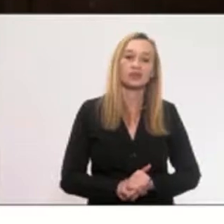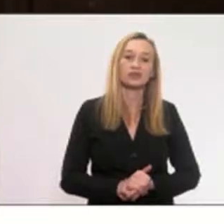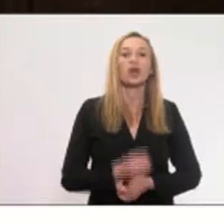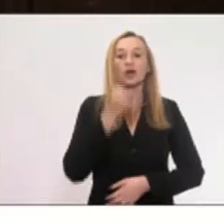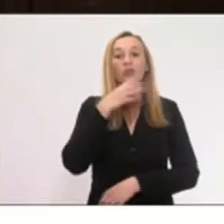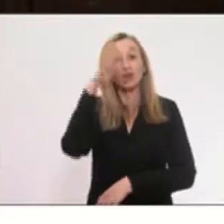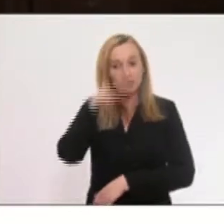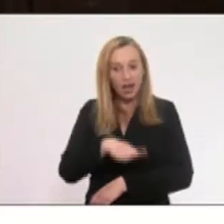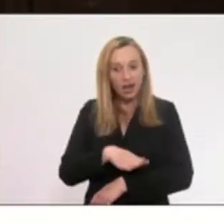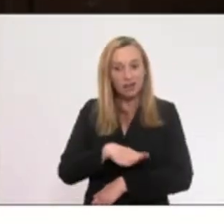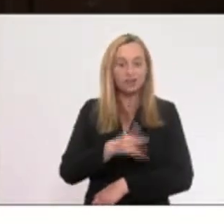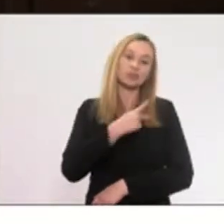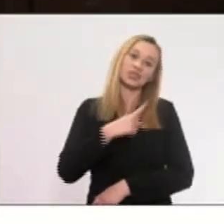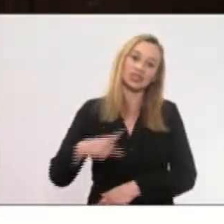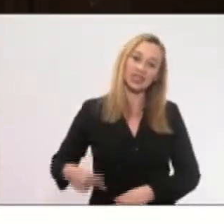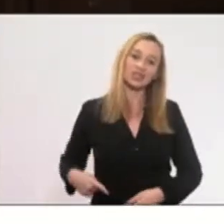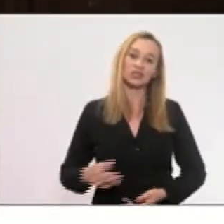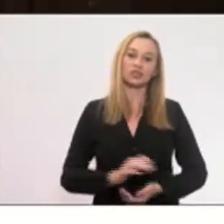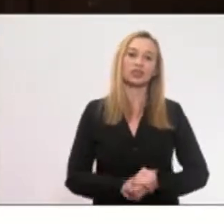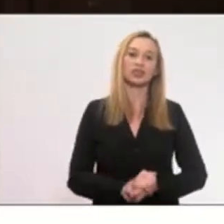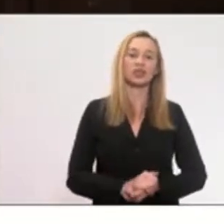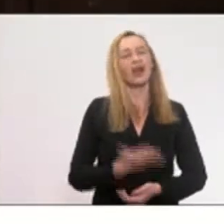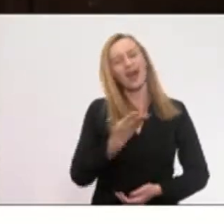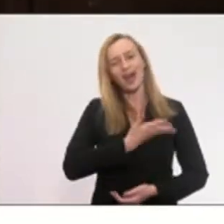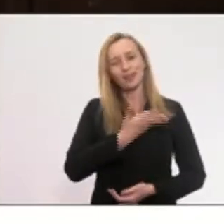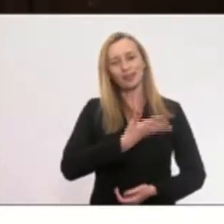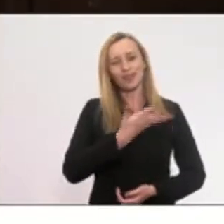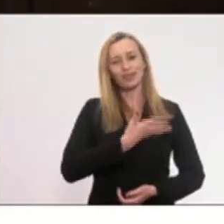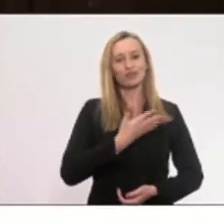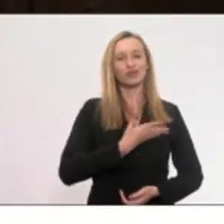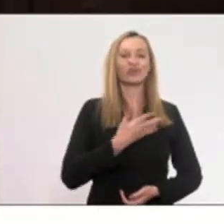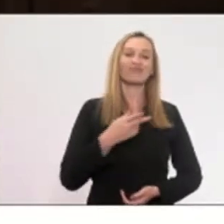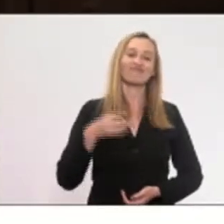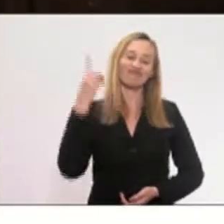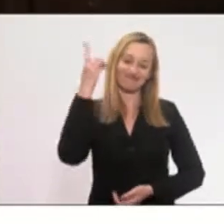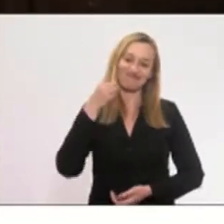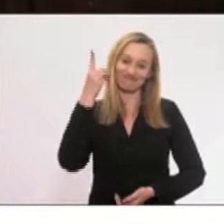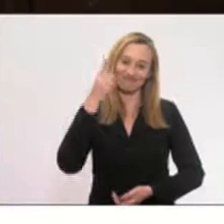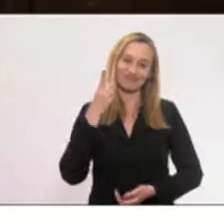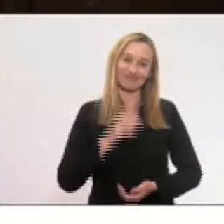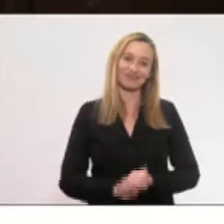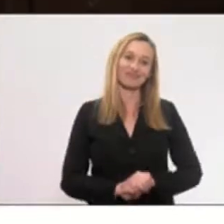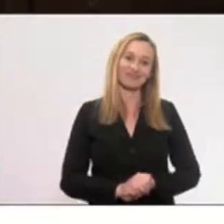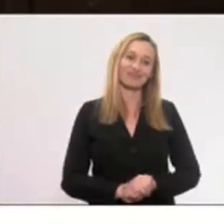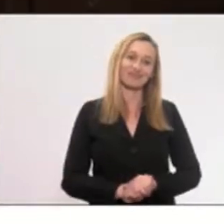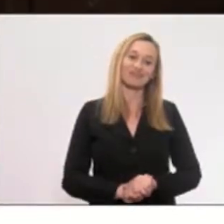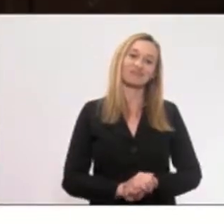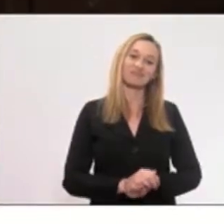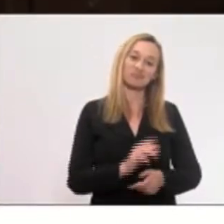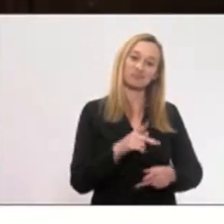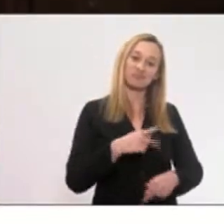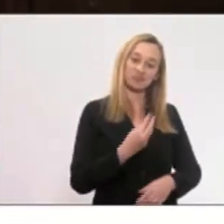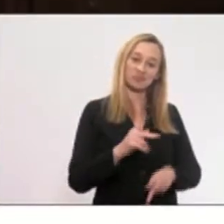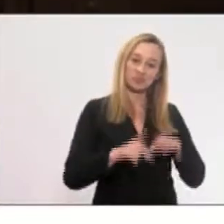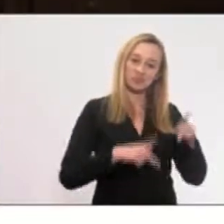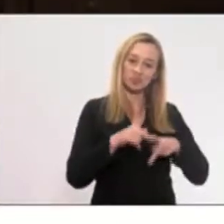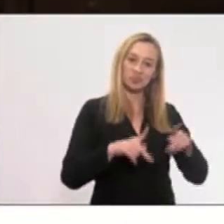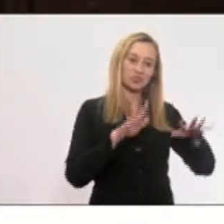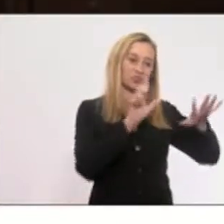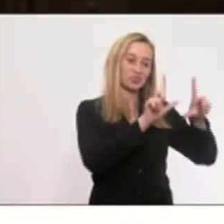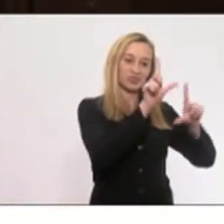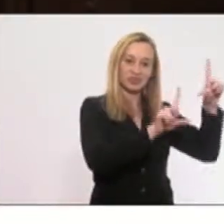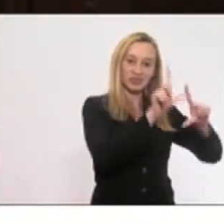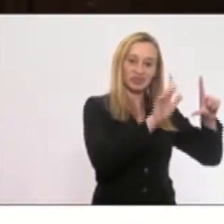Boa tarde, presidente, nobres colegas parlamentares, população presente e quem nos assiste